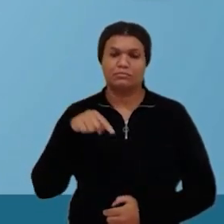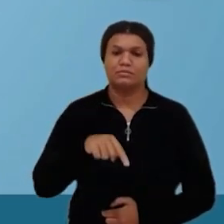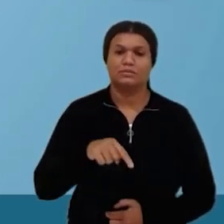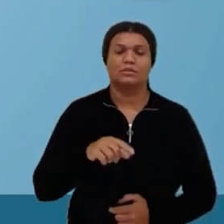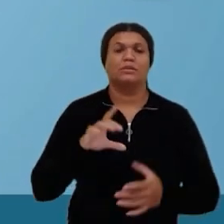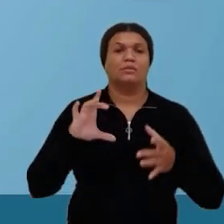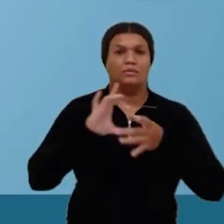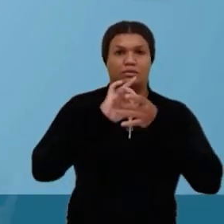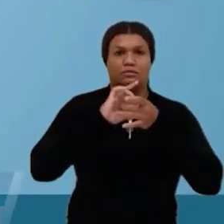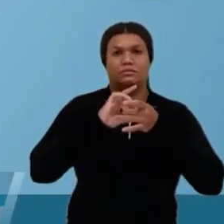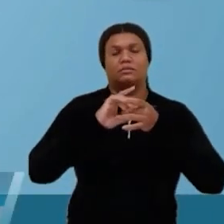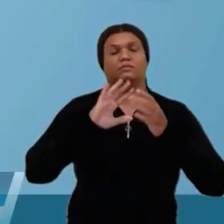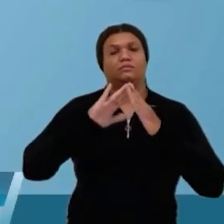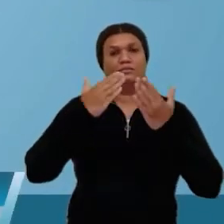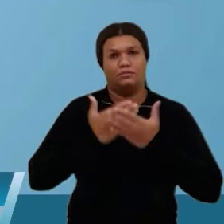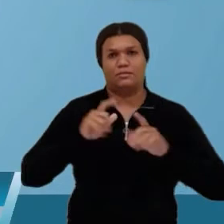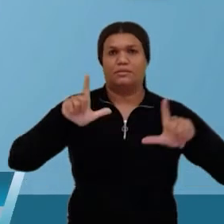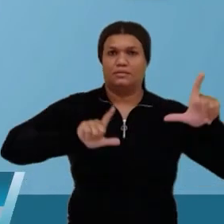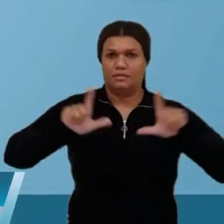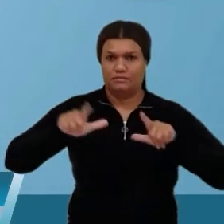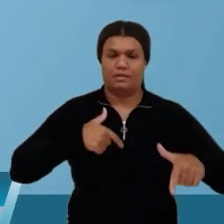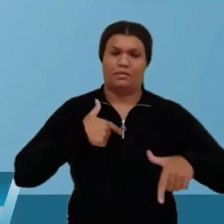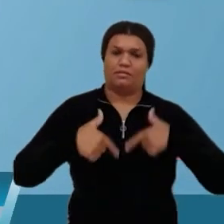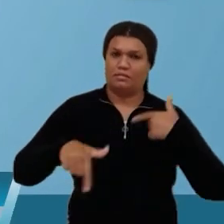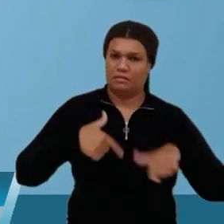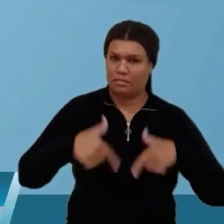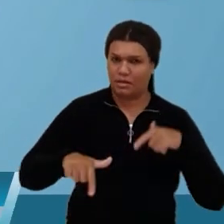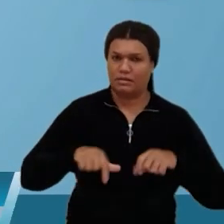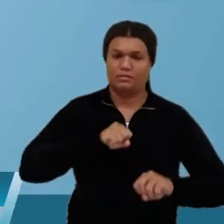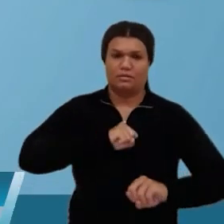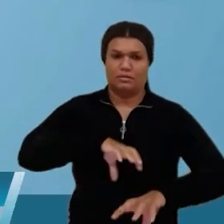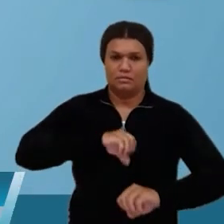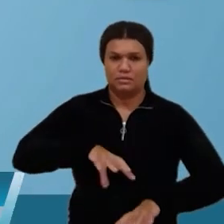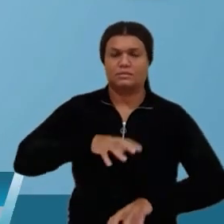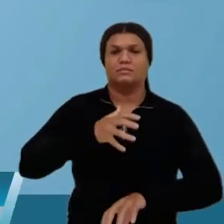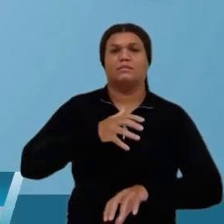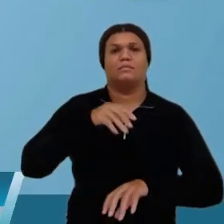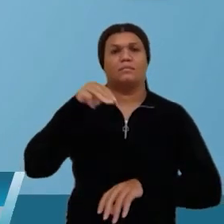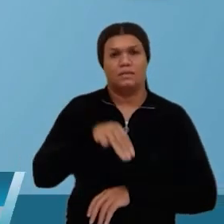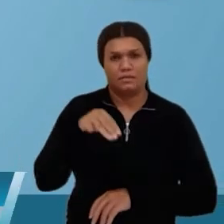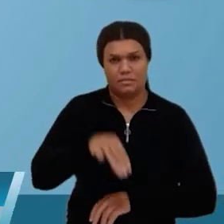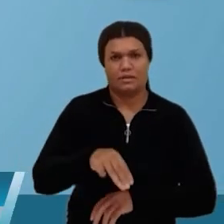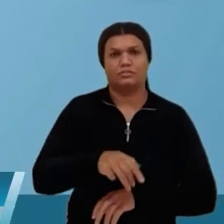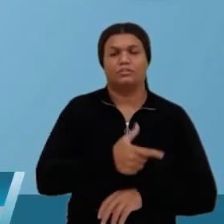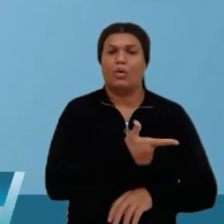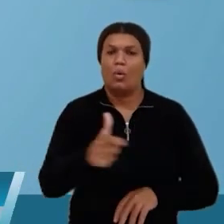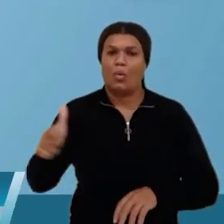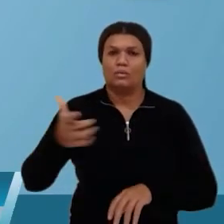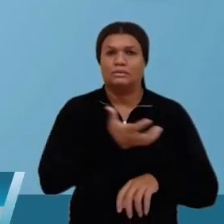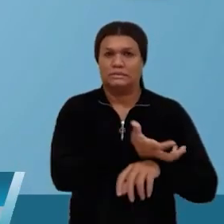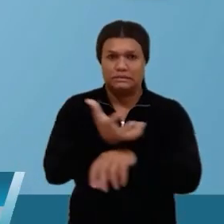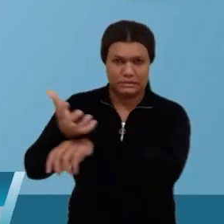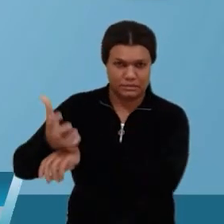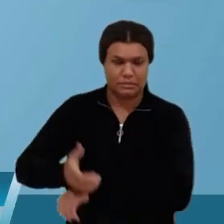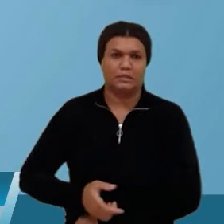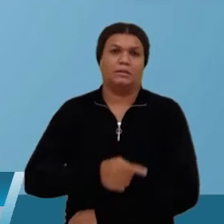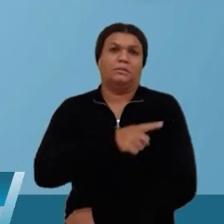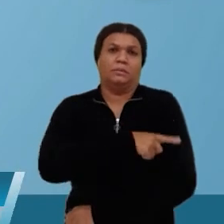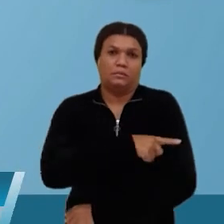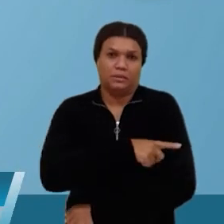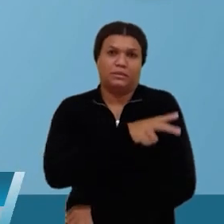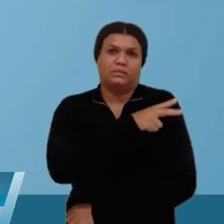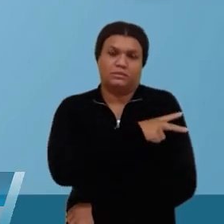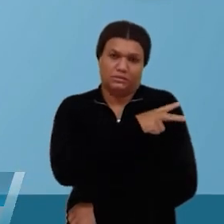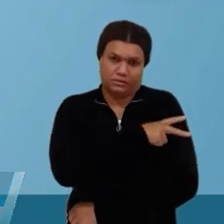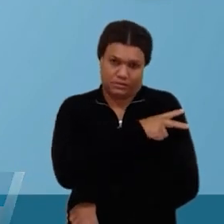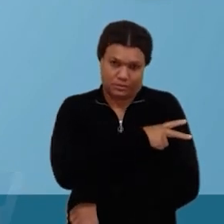Escola TV, trabalhando educação matemática e demais componentes curriculares na primeira e